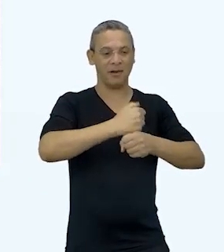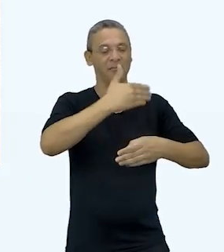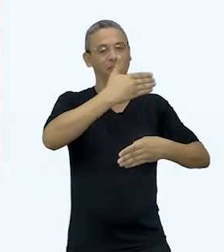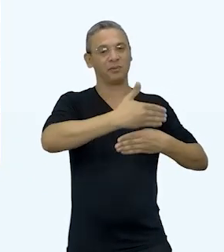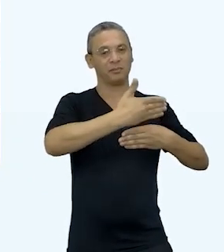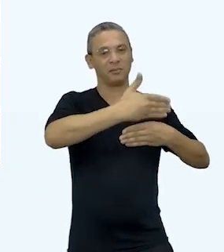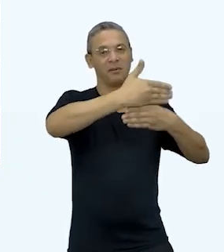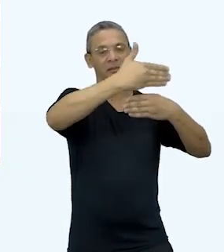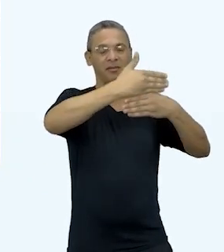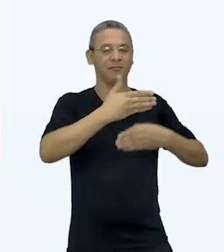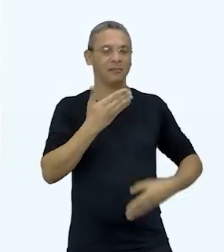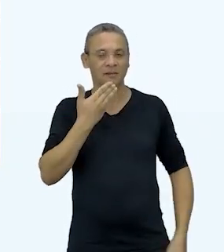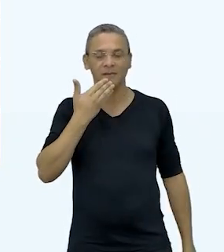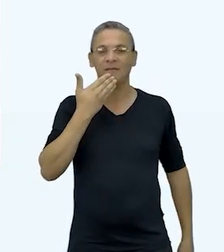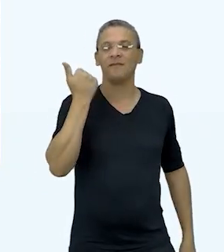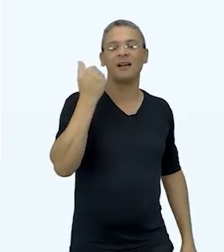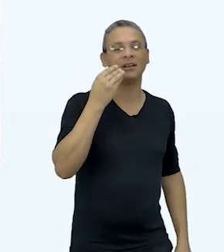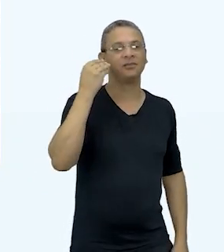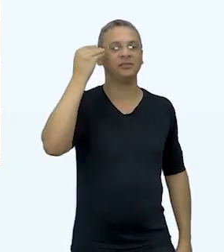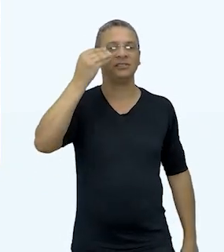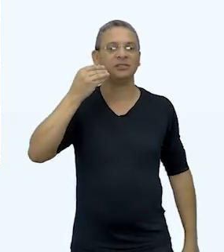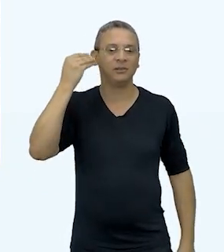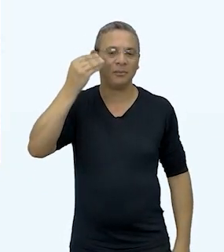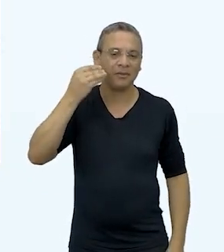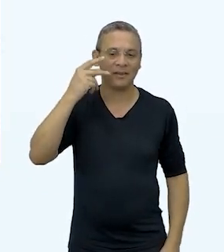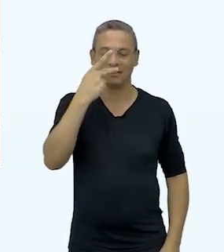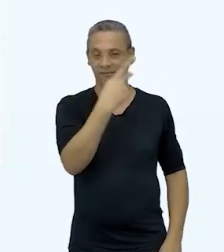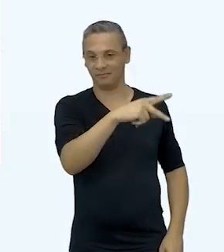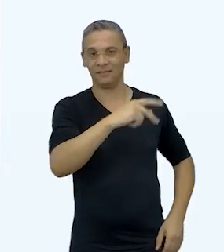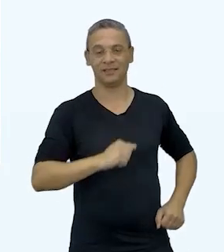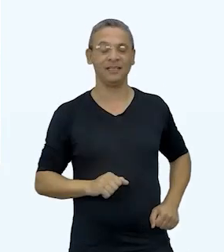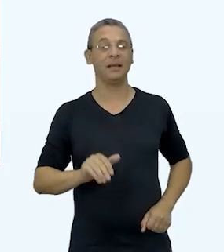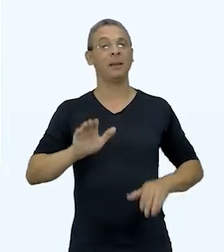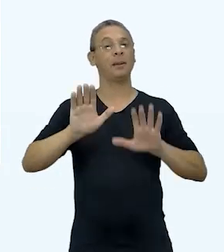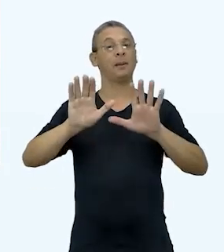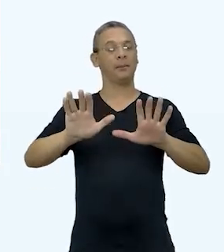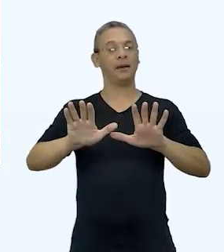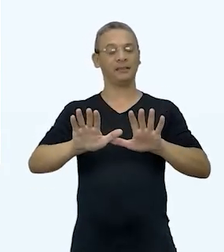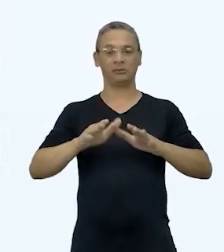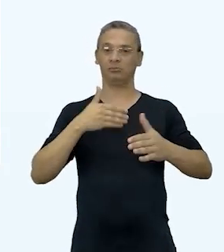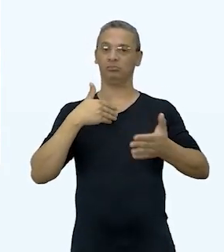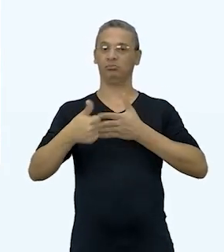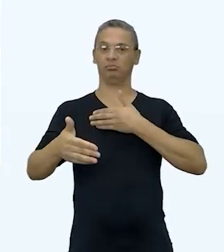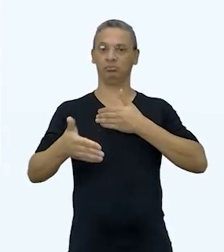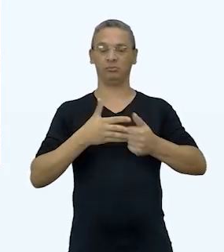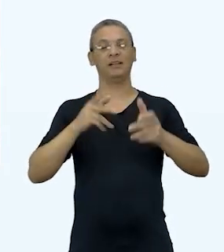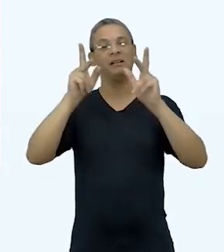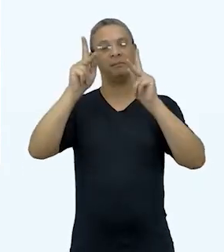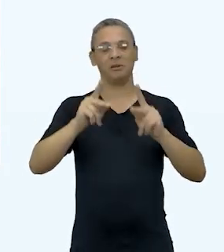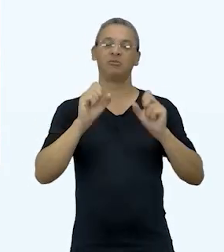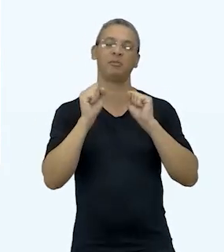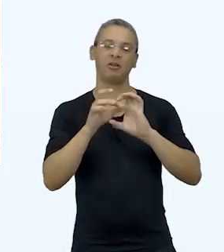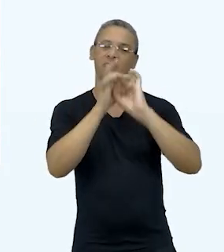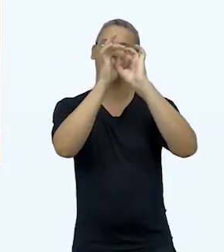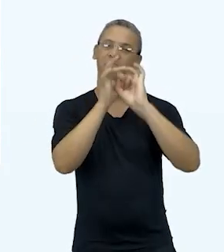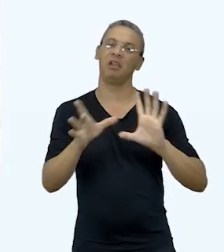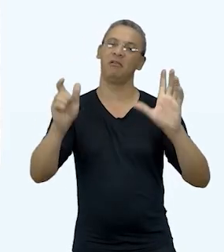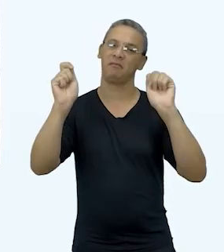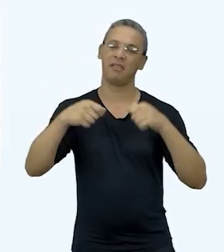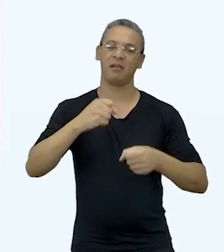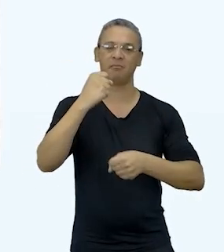claro que facilitado pela experiência do engenheiro militar, mas ressalta que qualquer pessoa pode construir uma casa assim.